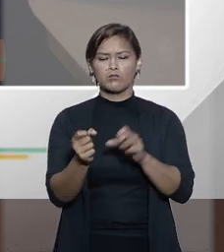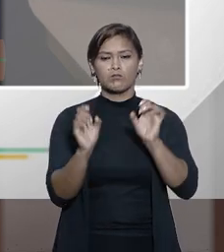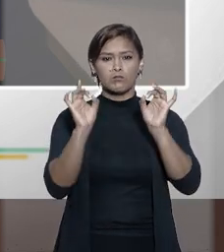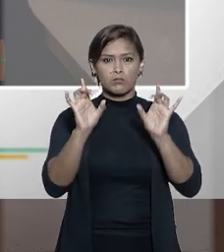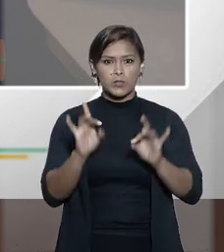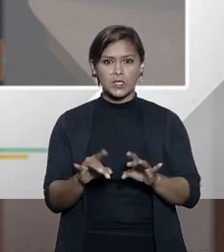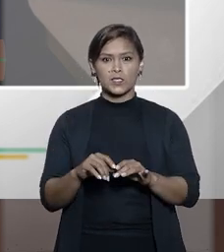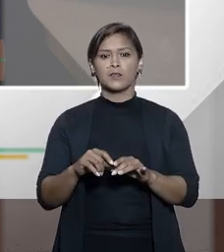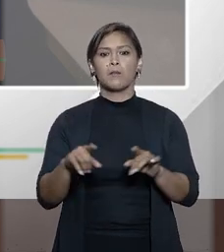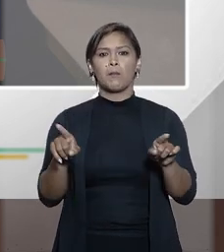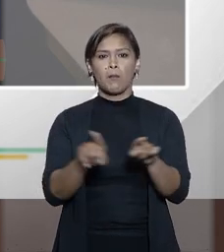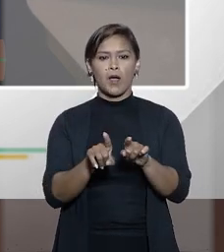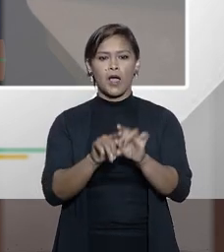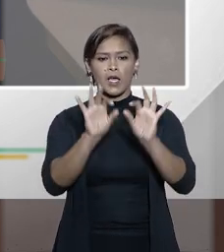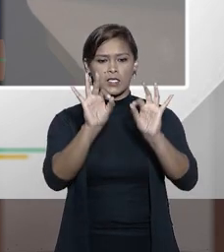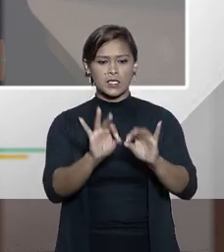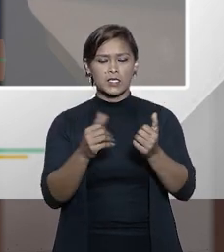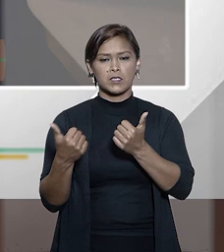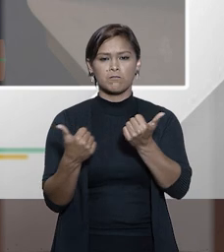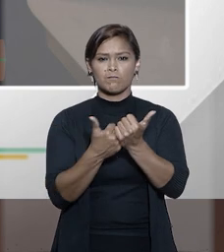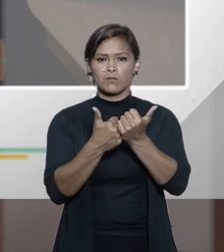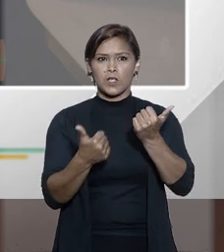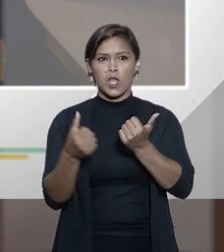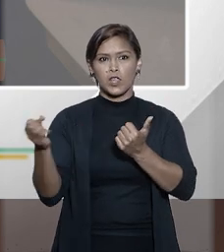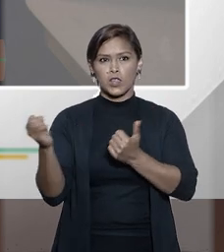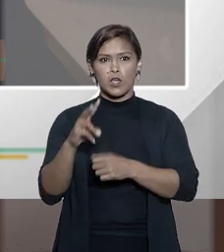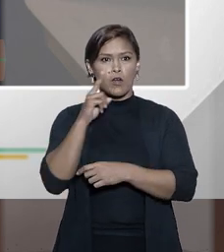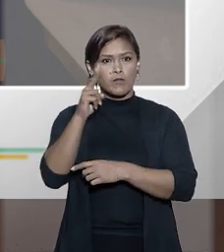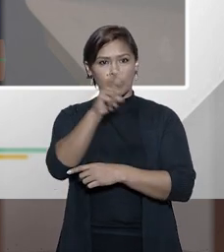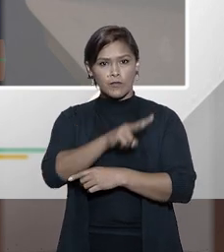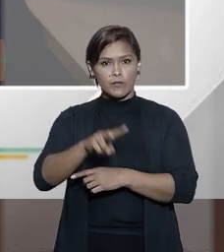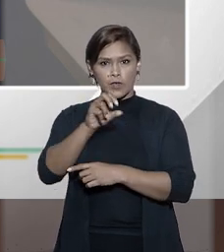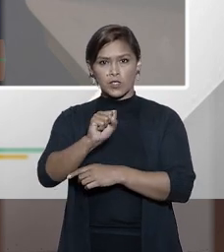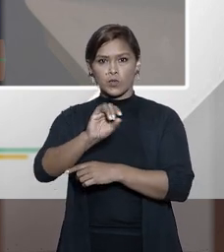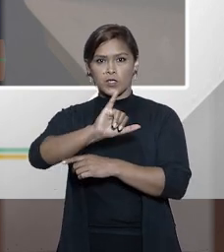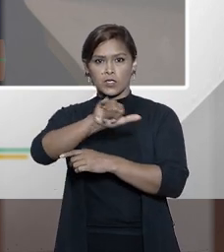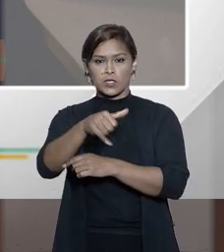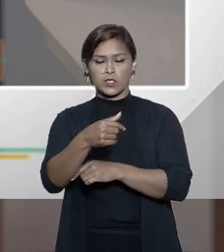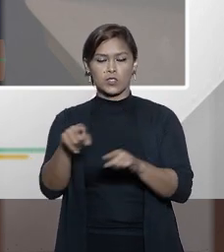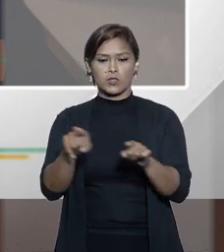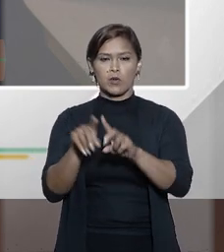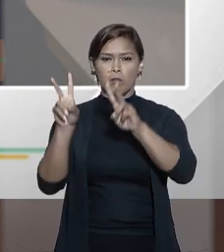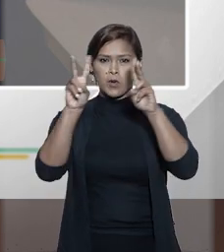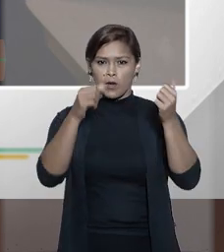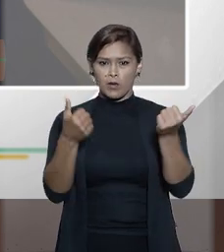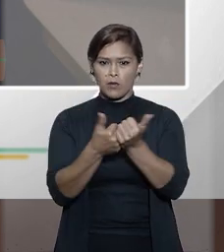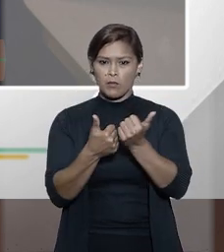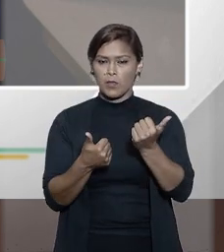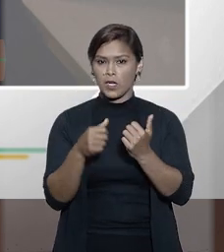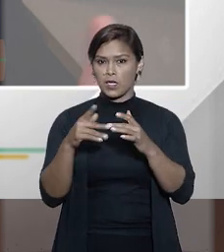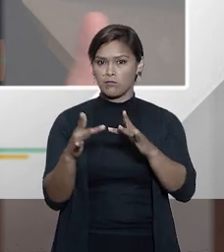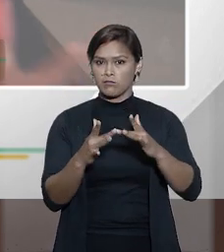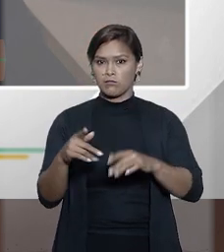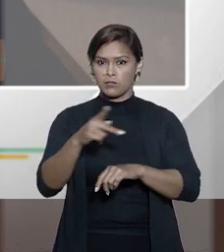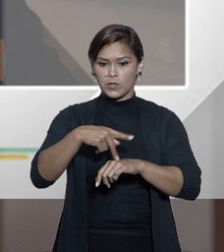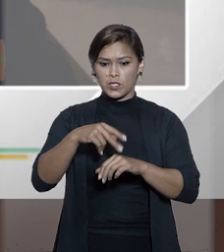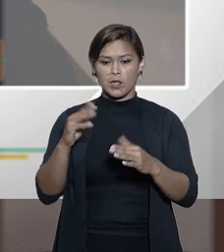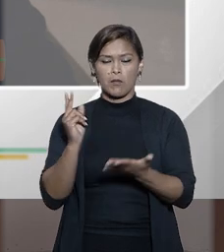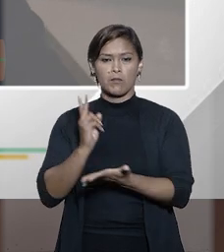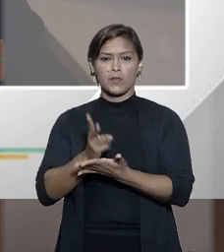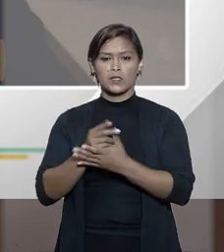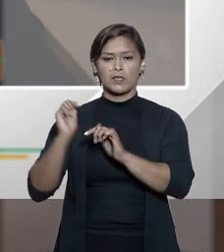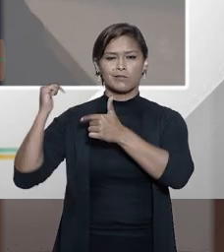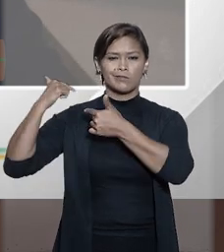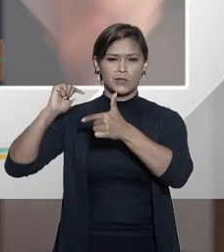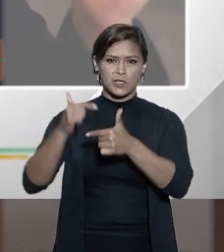dos principais artífices dessa nova visão do STJ sobre a cooperação internacional brasileira, mantendo